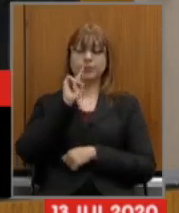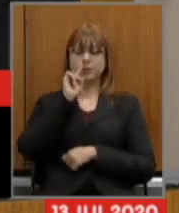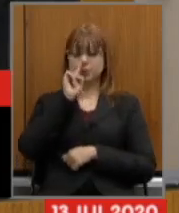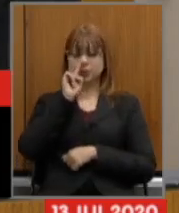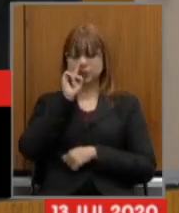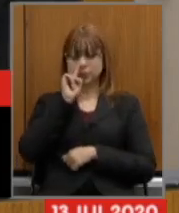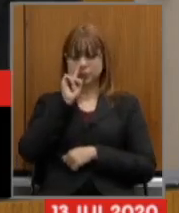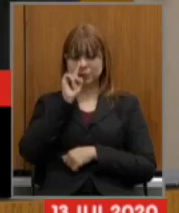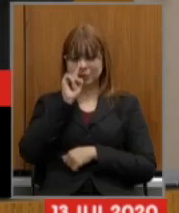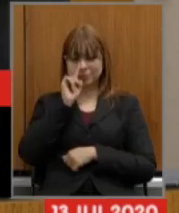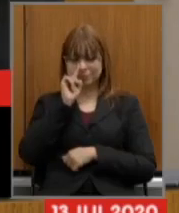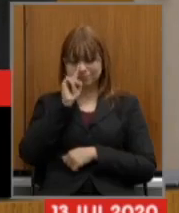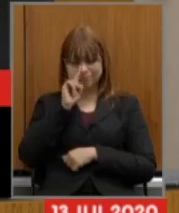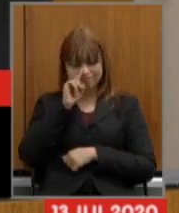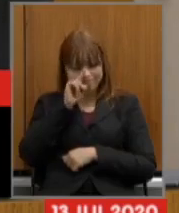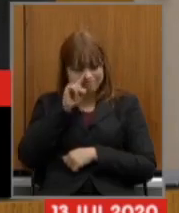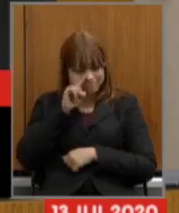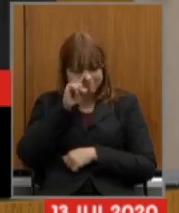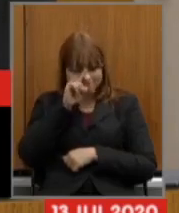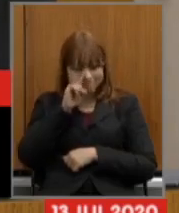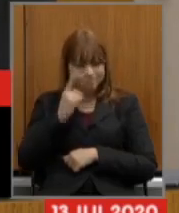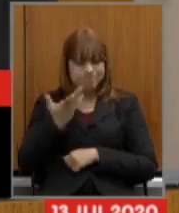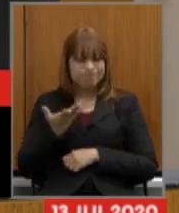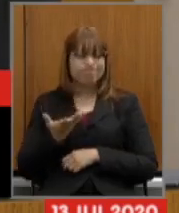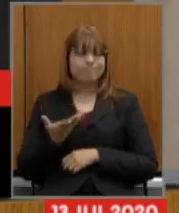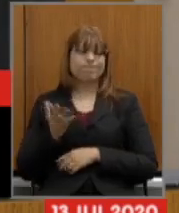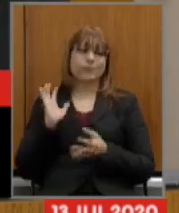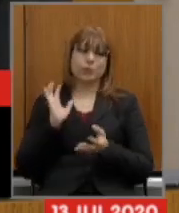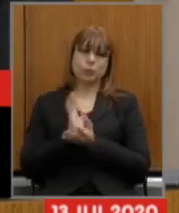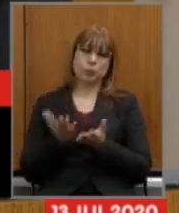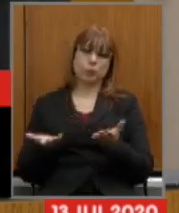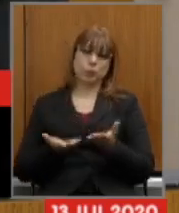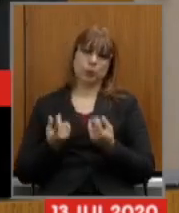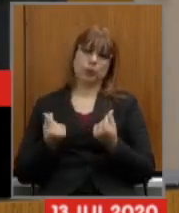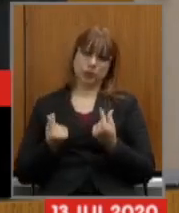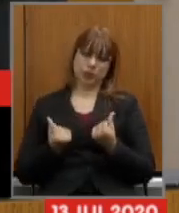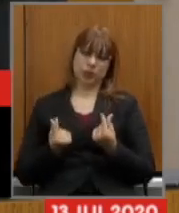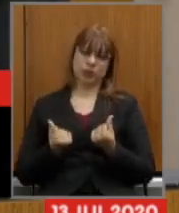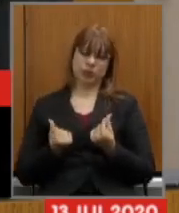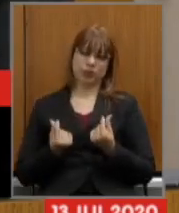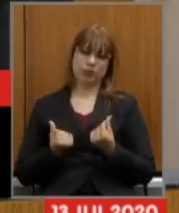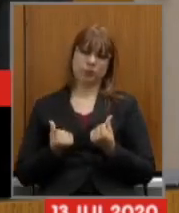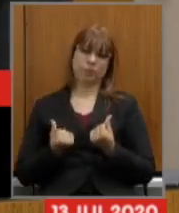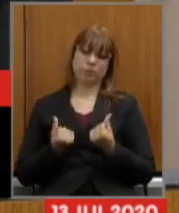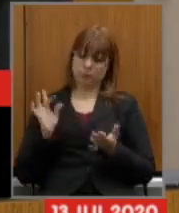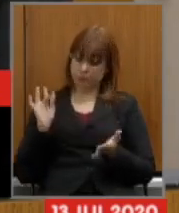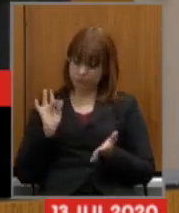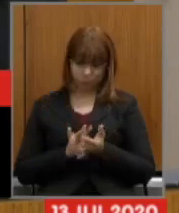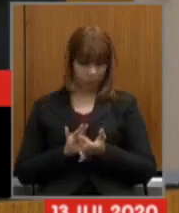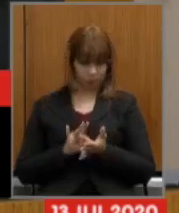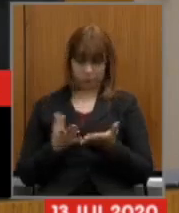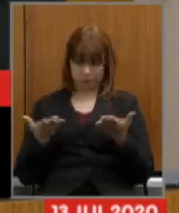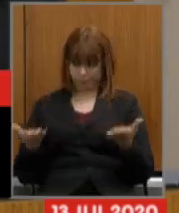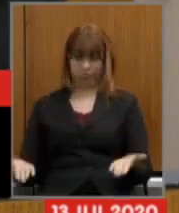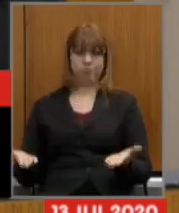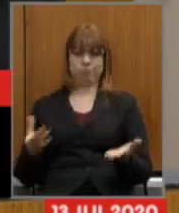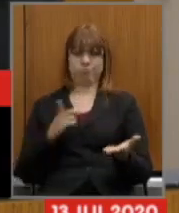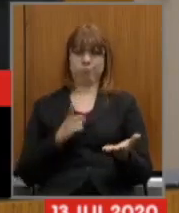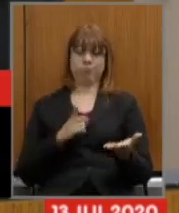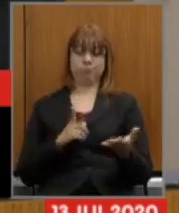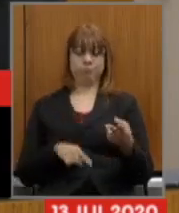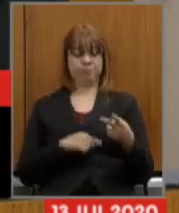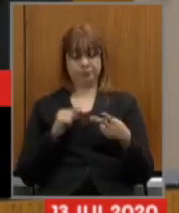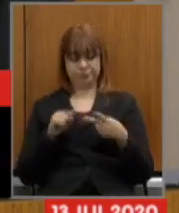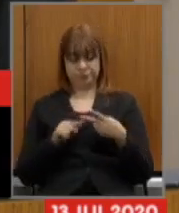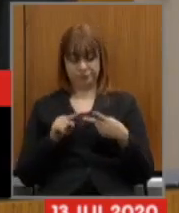dramática situação financeira isso é um fato segundo